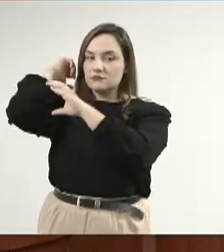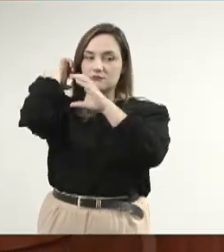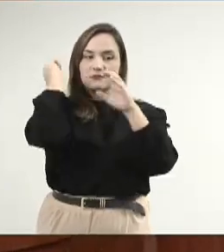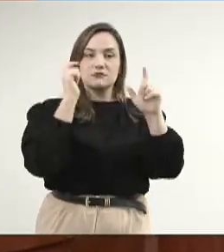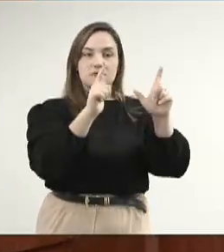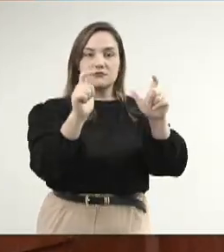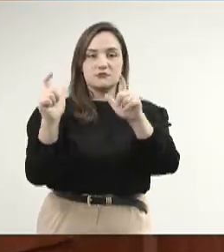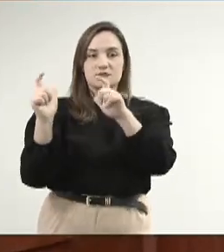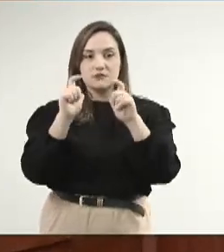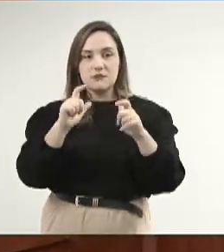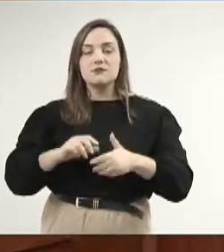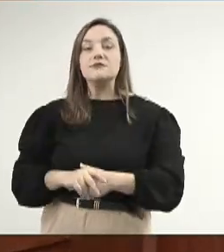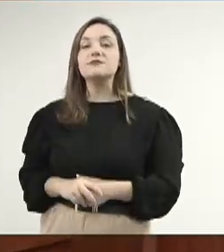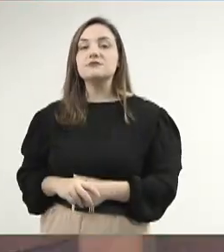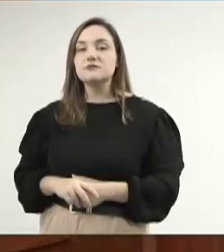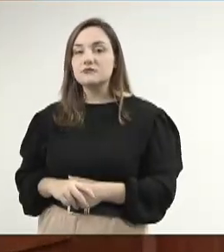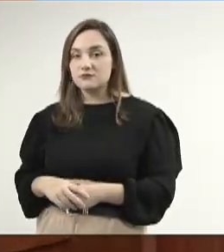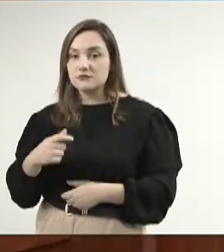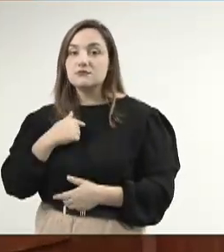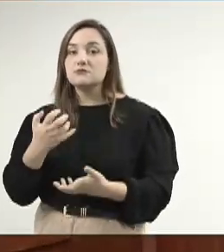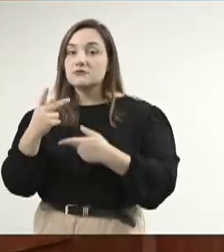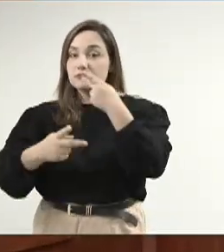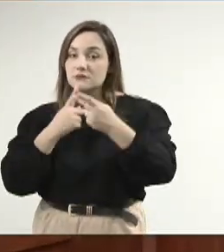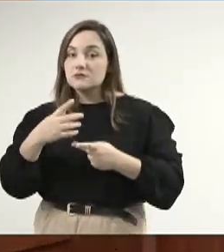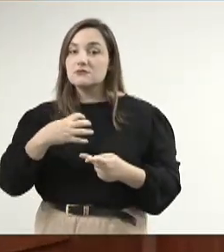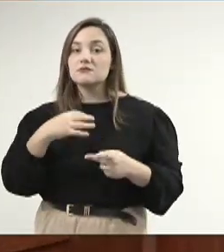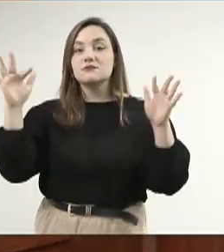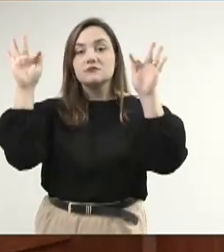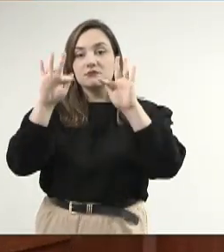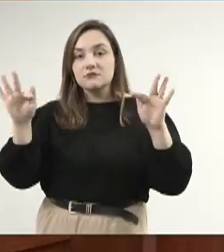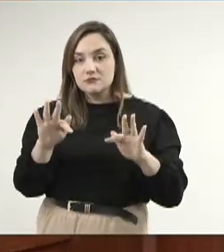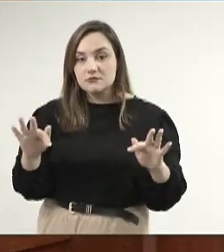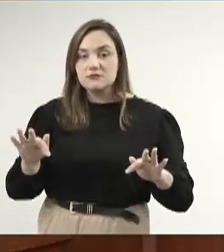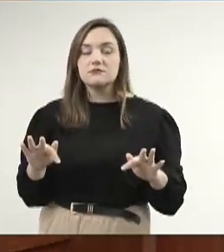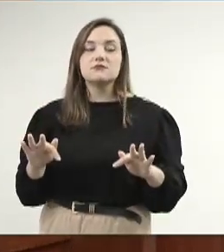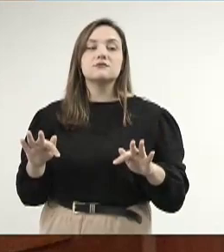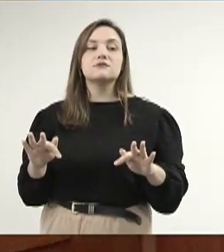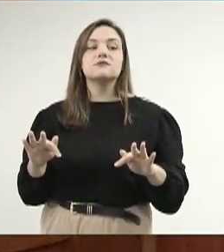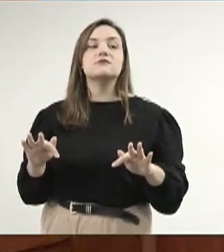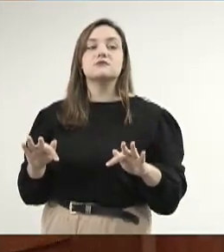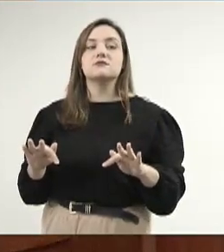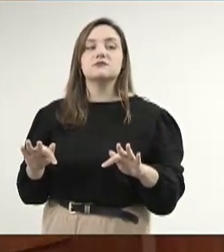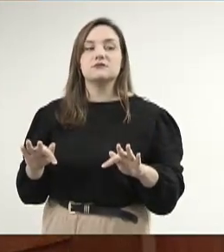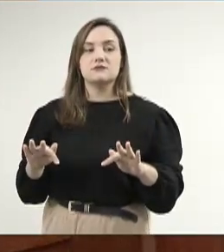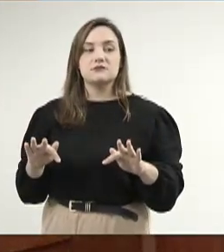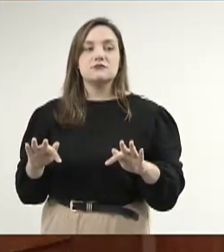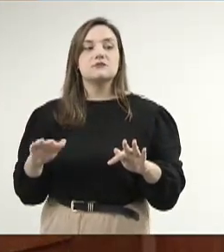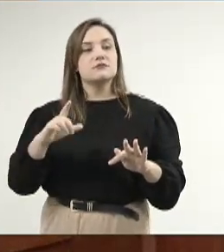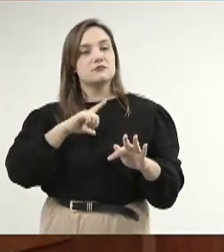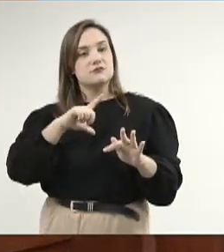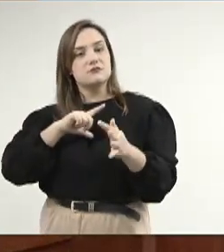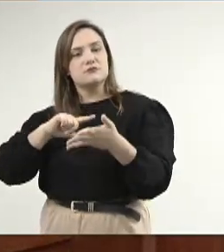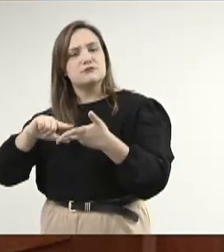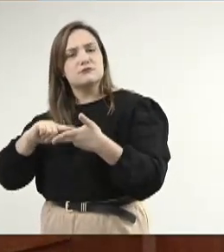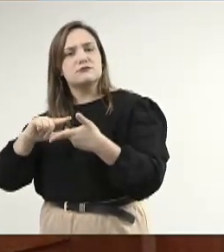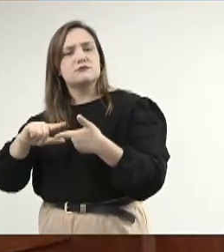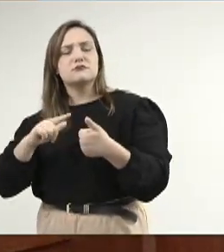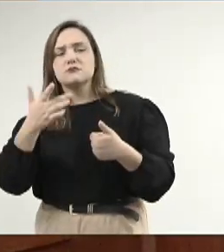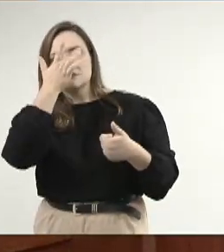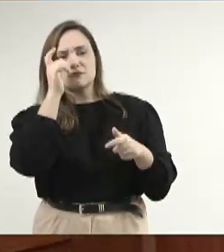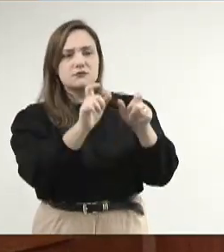e dizer da alegria de receber aqui na nossa casa várias pessoas